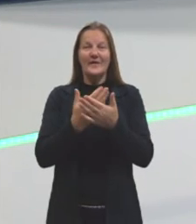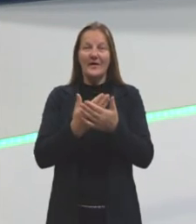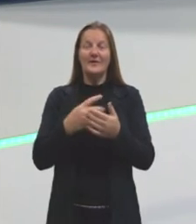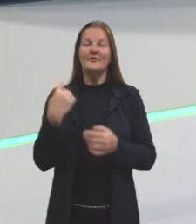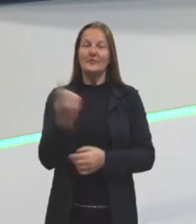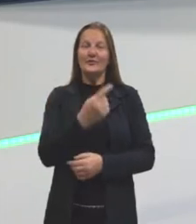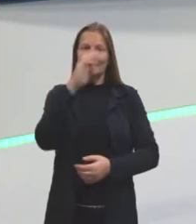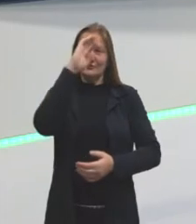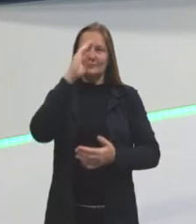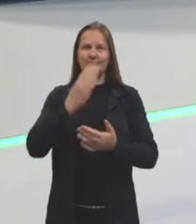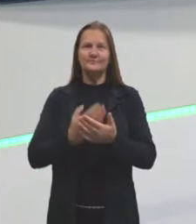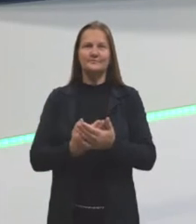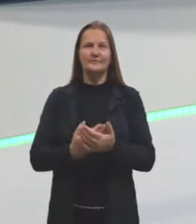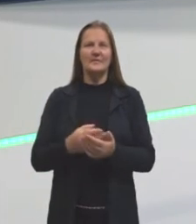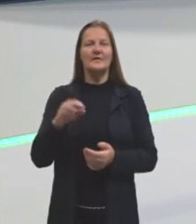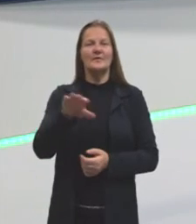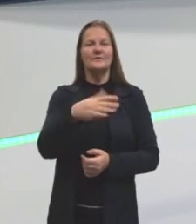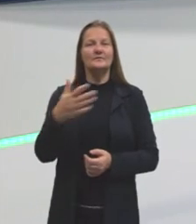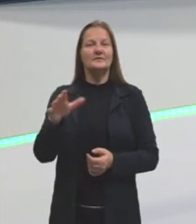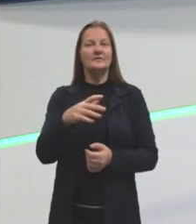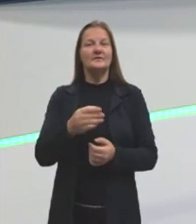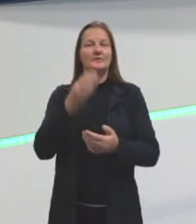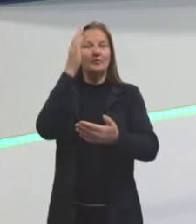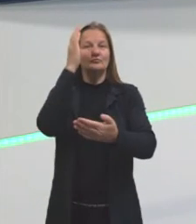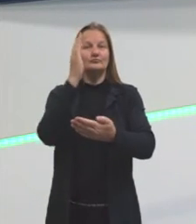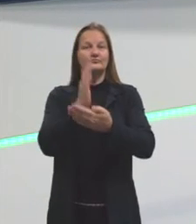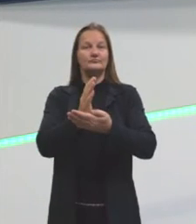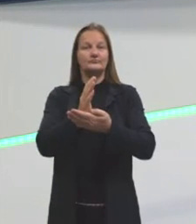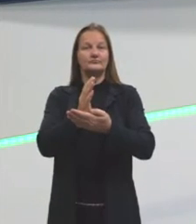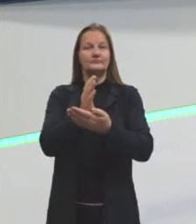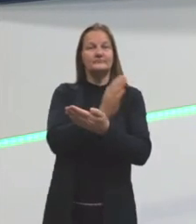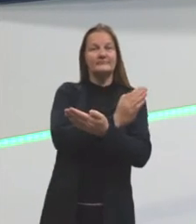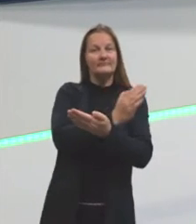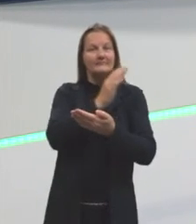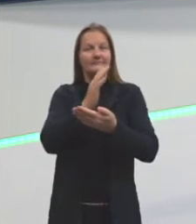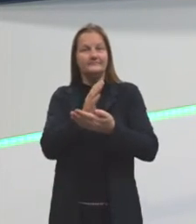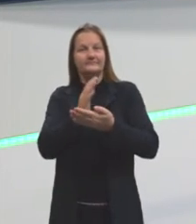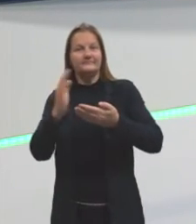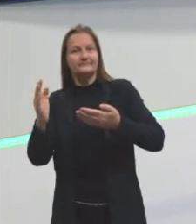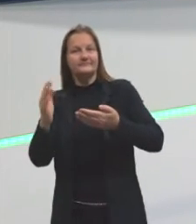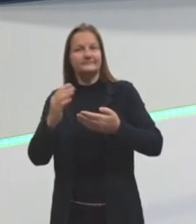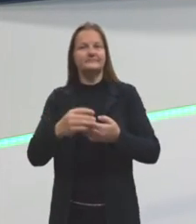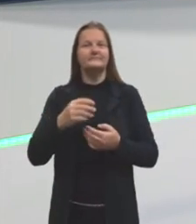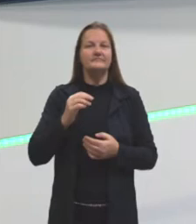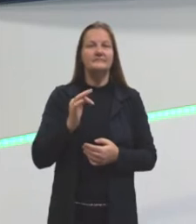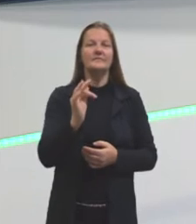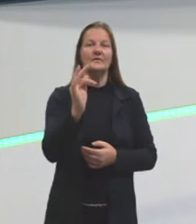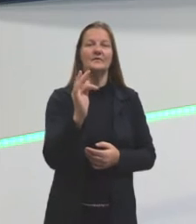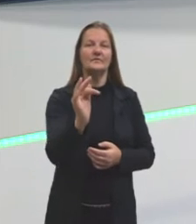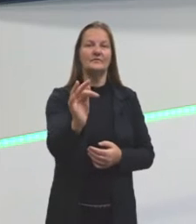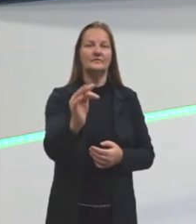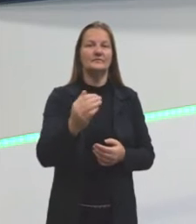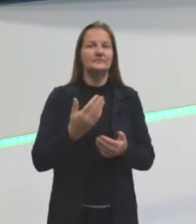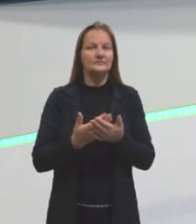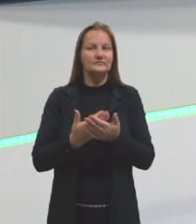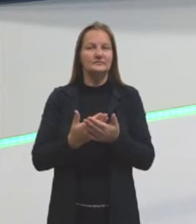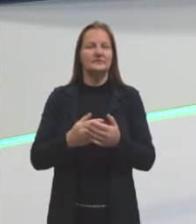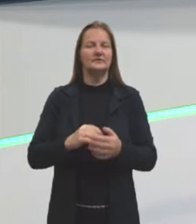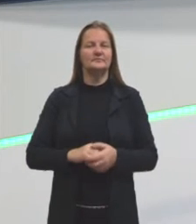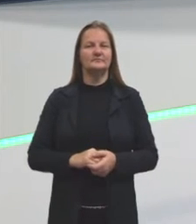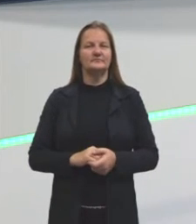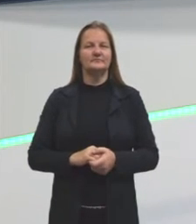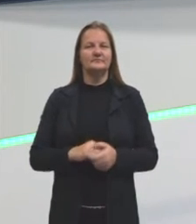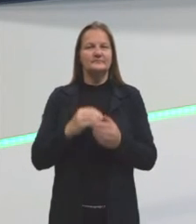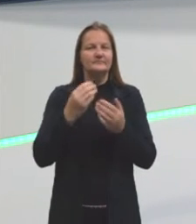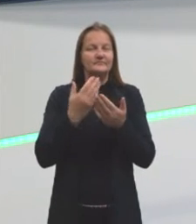eu acredito que seja talvez um grande divisor de águas daquilo que a gente tem para falar aí no nosso